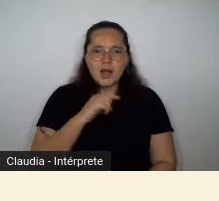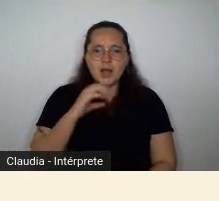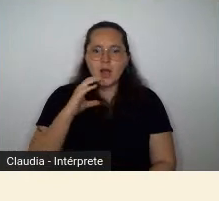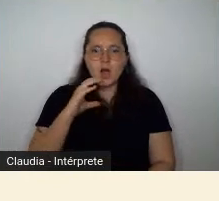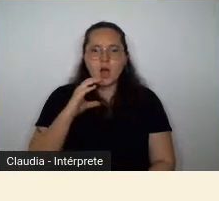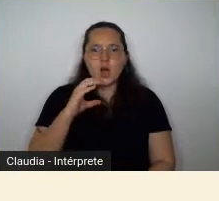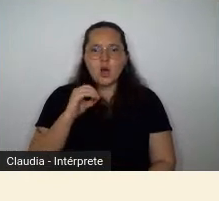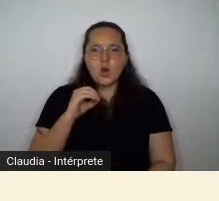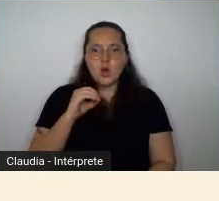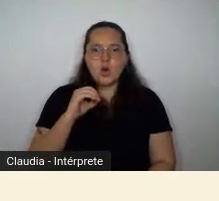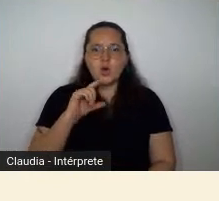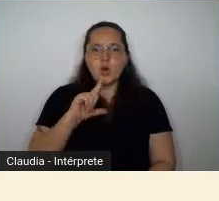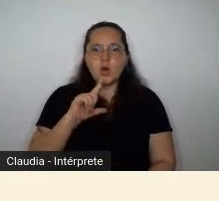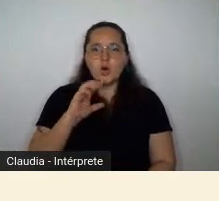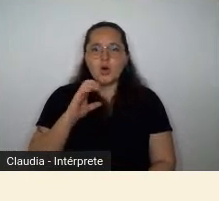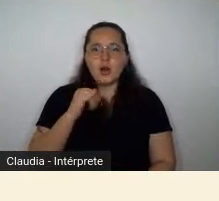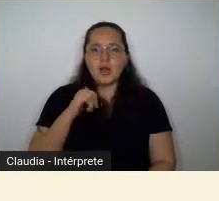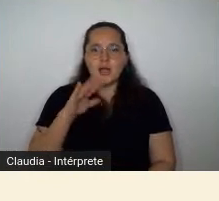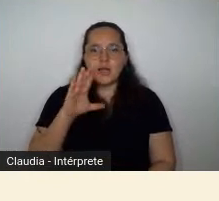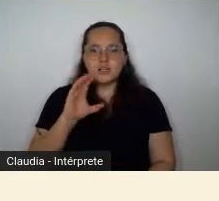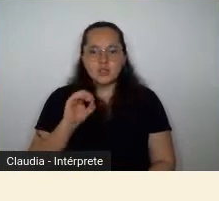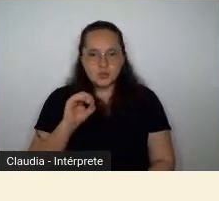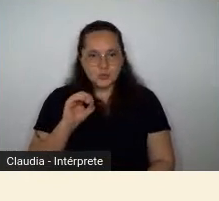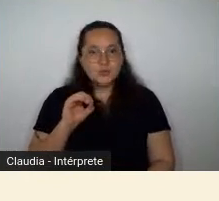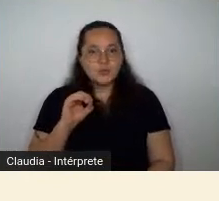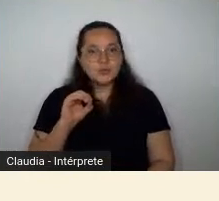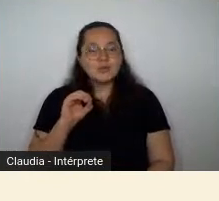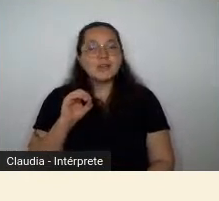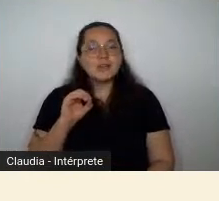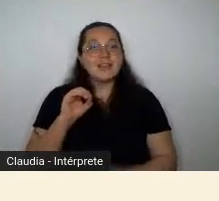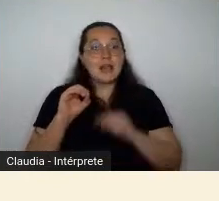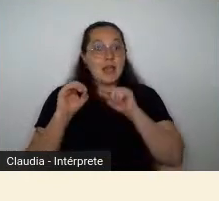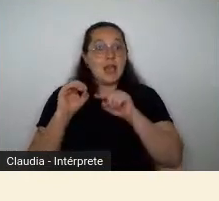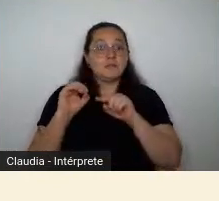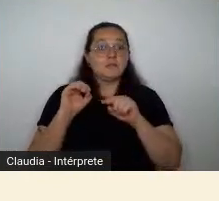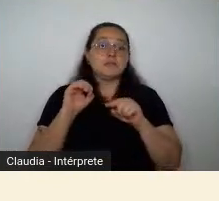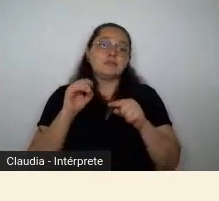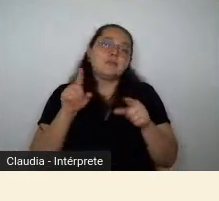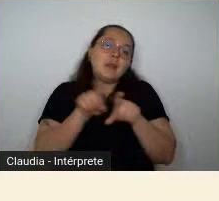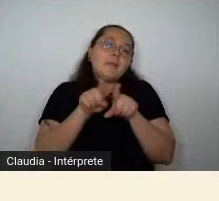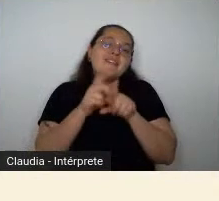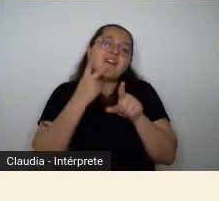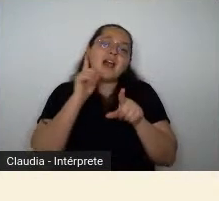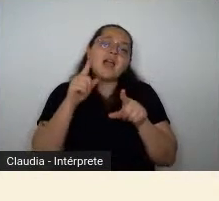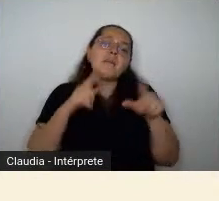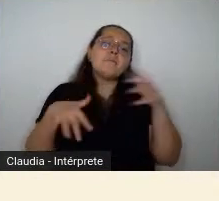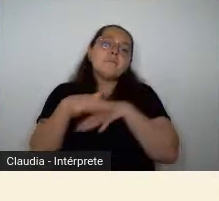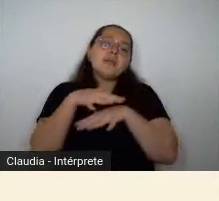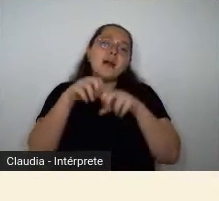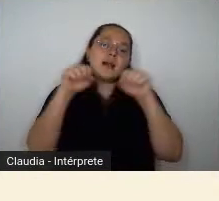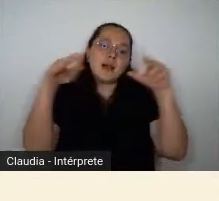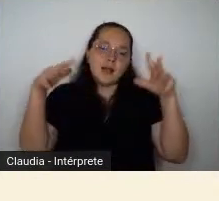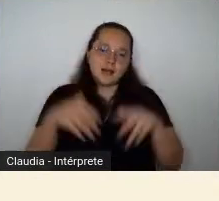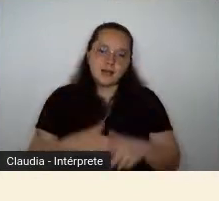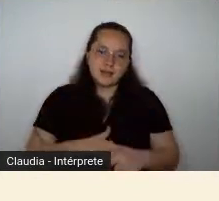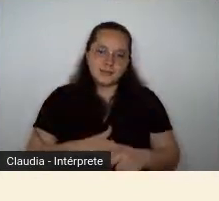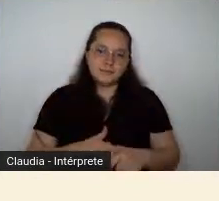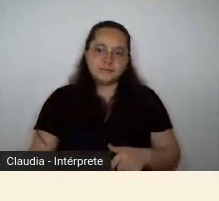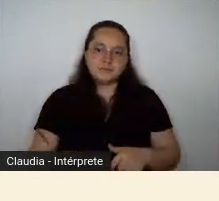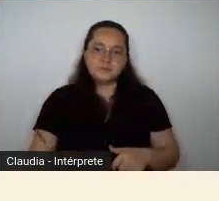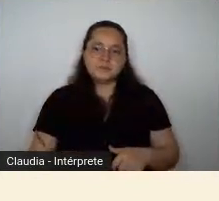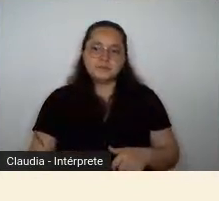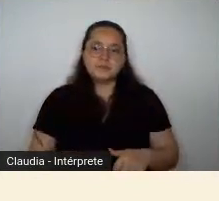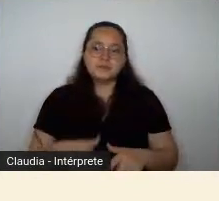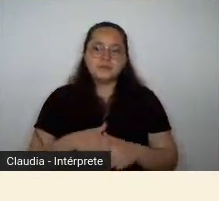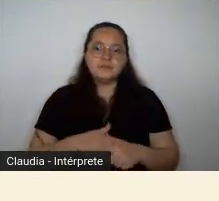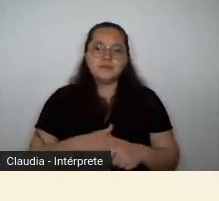o Estado, essa época que é também conhecida como milagre econômico, o Estado, enfim, cria linhas de banco para